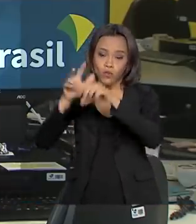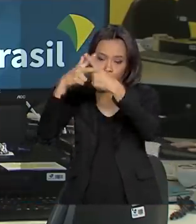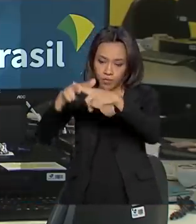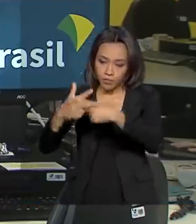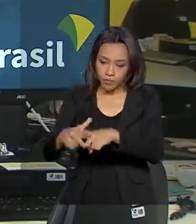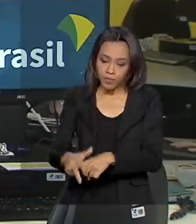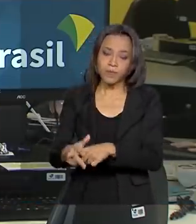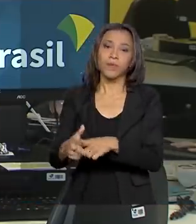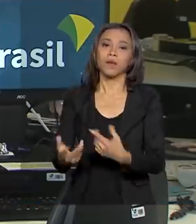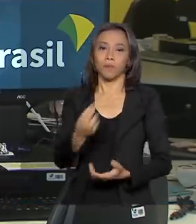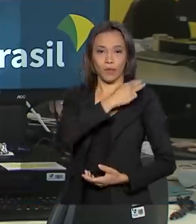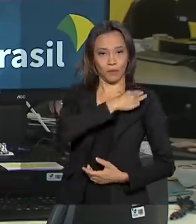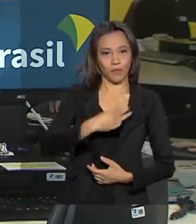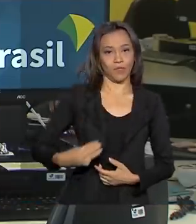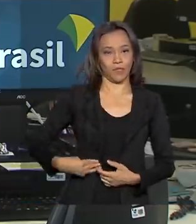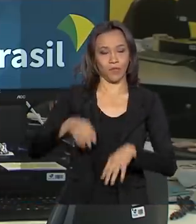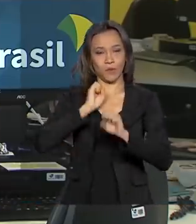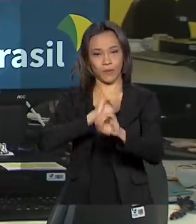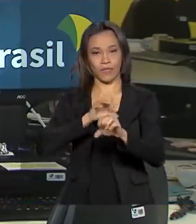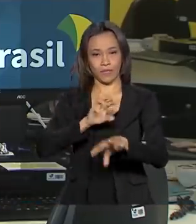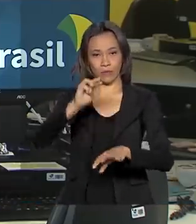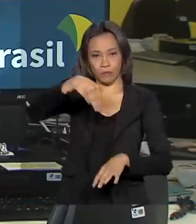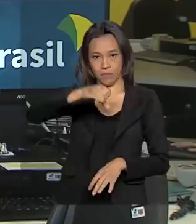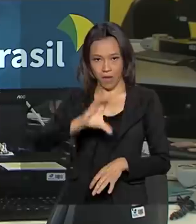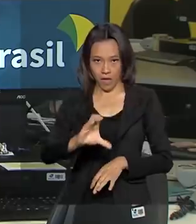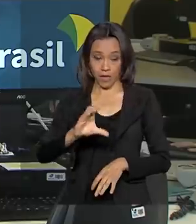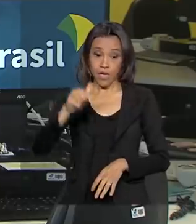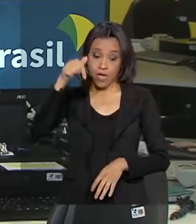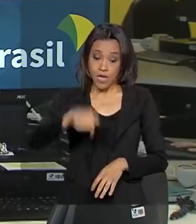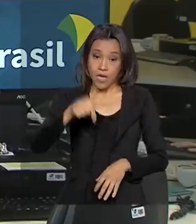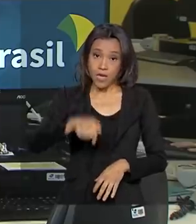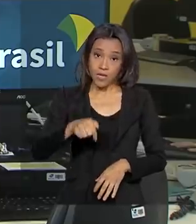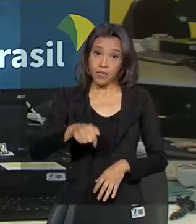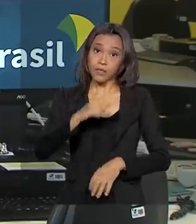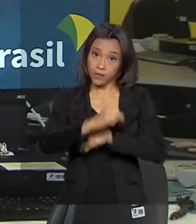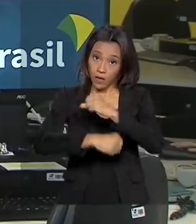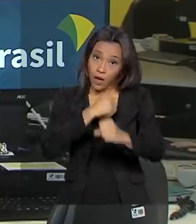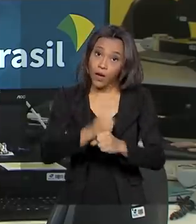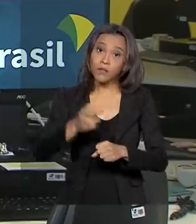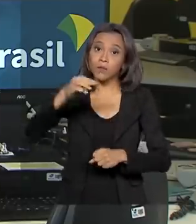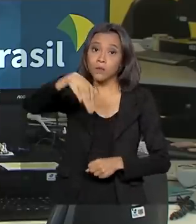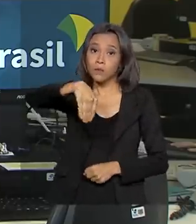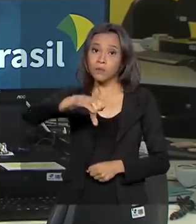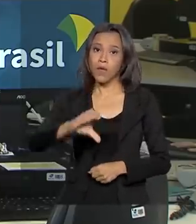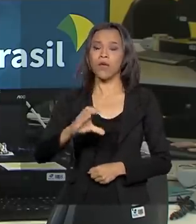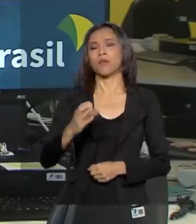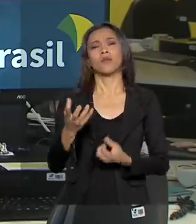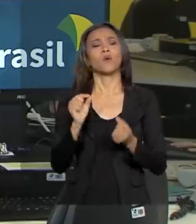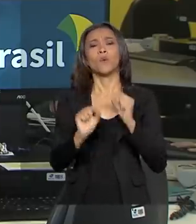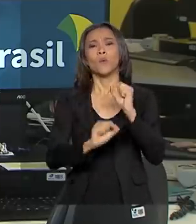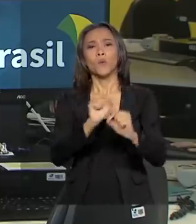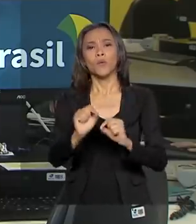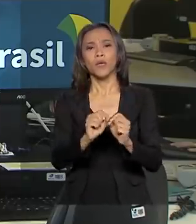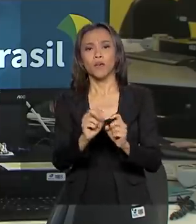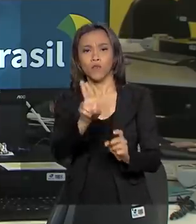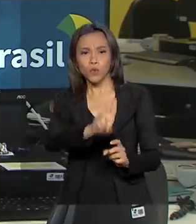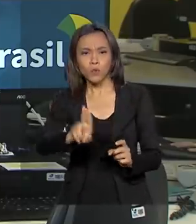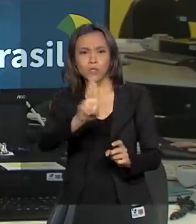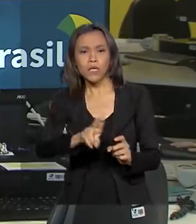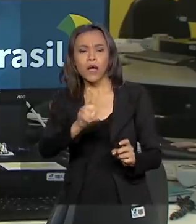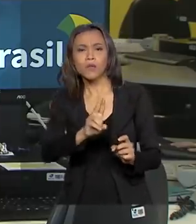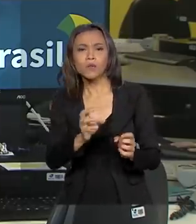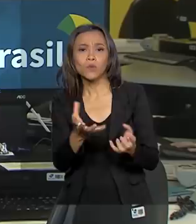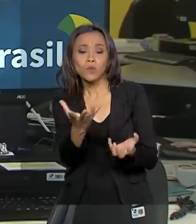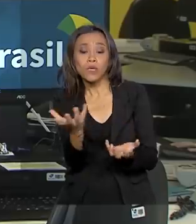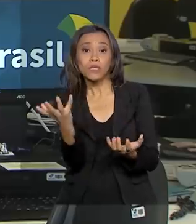Educação, Abram Weintraub. Esse ano, o MEC adotou o Sistema de Seleção Unificada em Nuvem, fora dos servidores da pasta, o